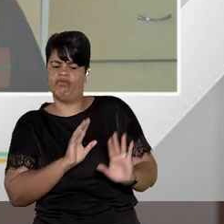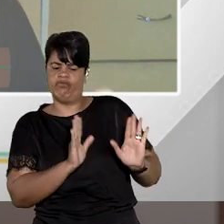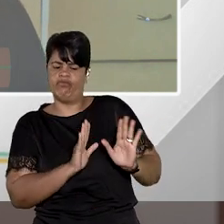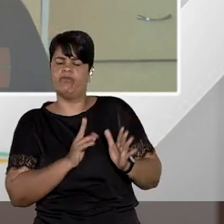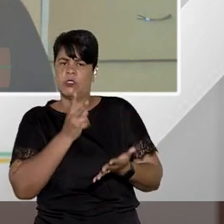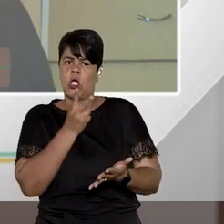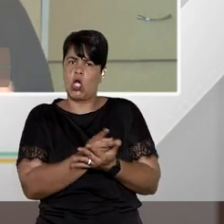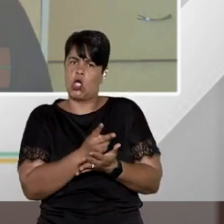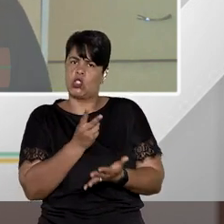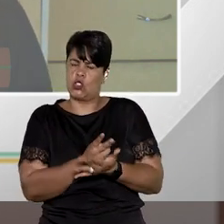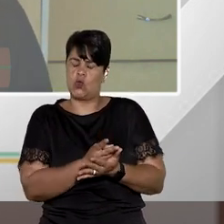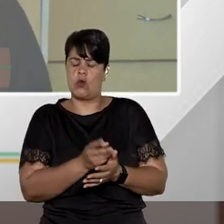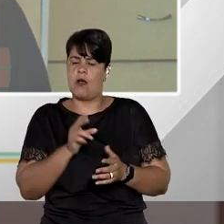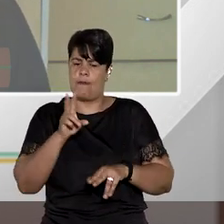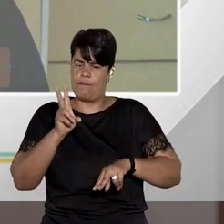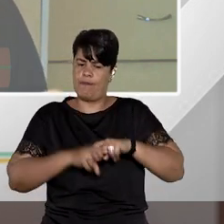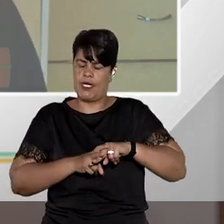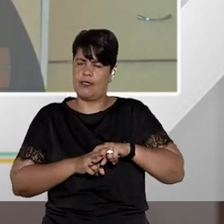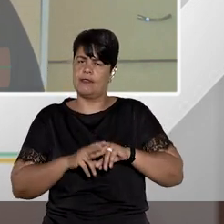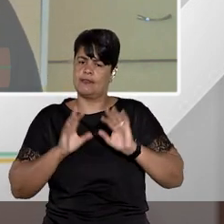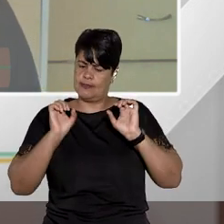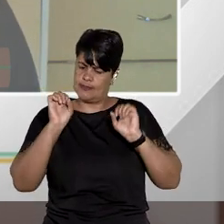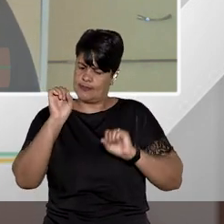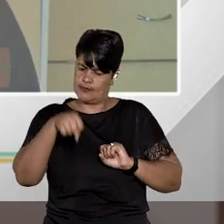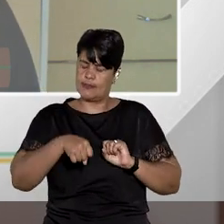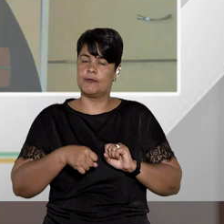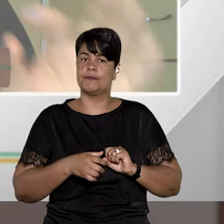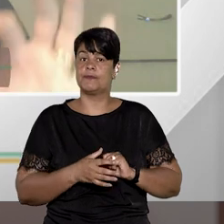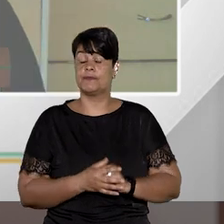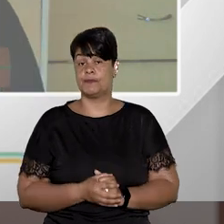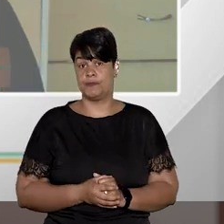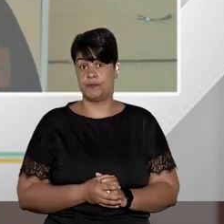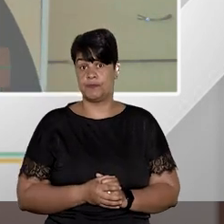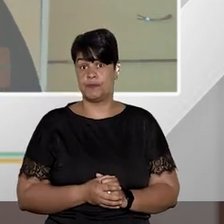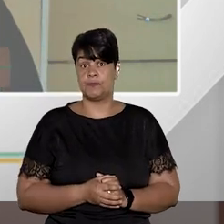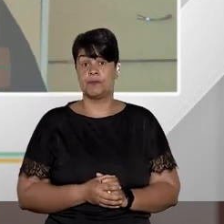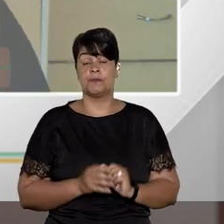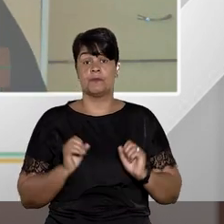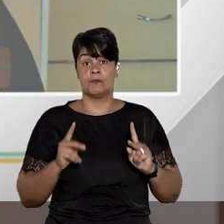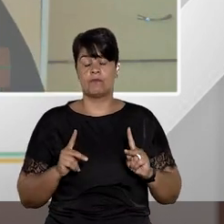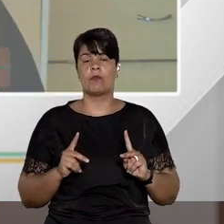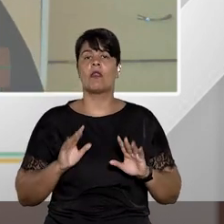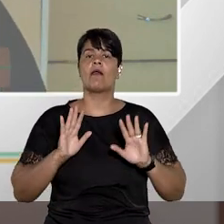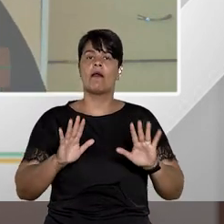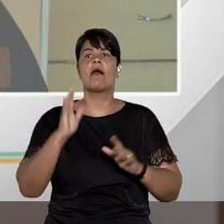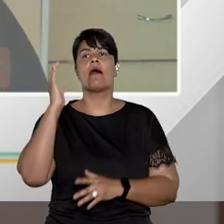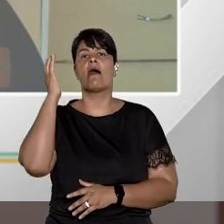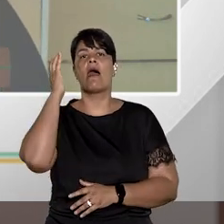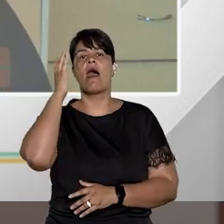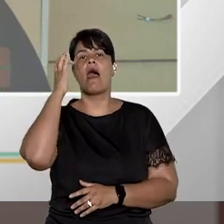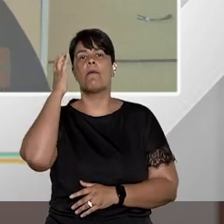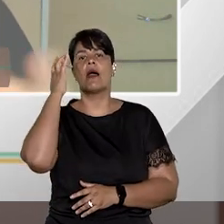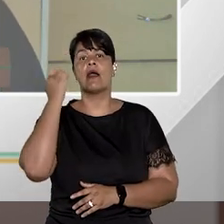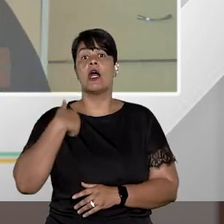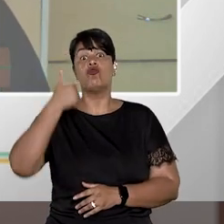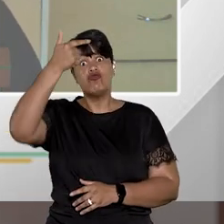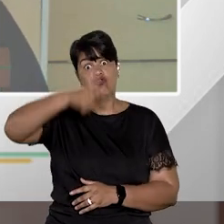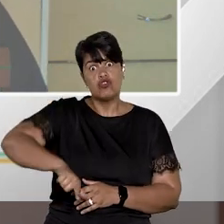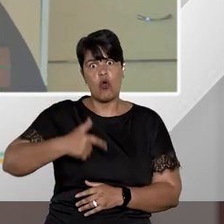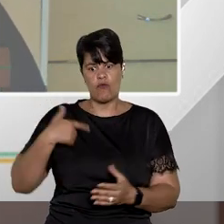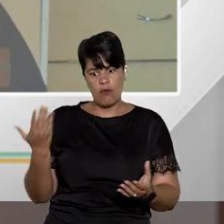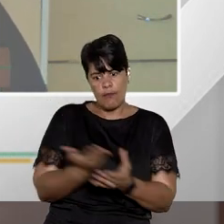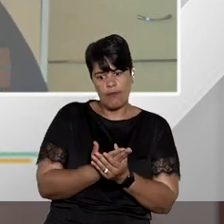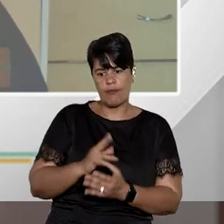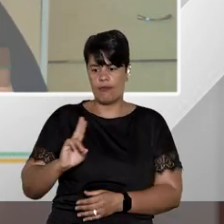ilegal, ela não está presa há mais tempo do que era cabível ali. Então, denegou. No dia seguinte, eu pego e entro de novo com